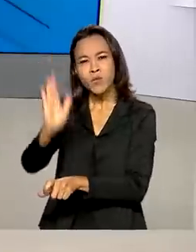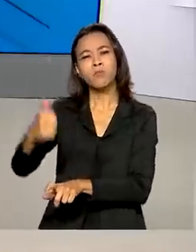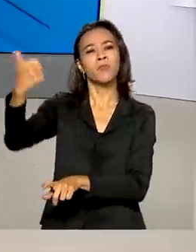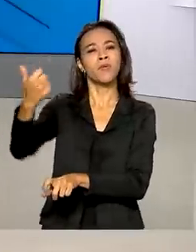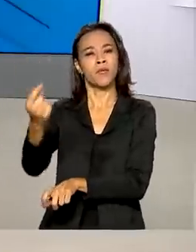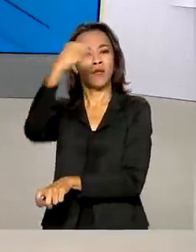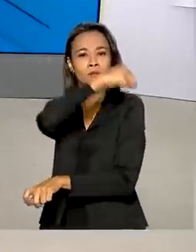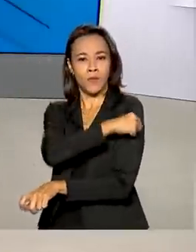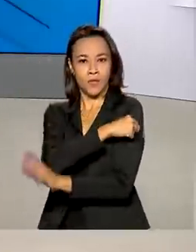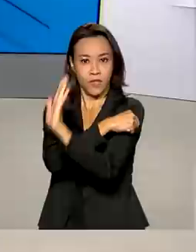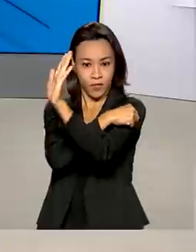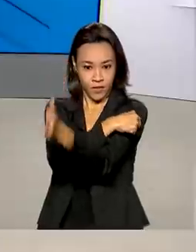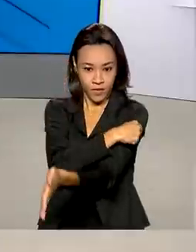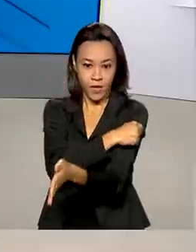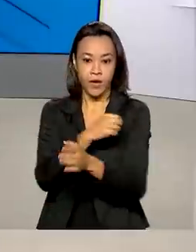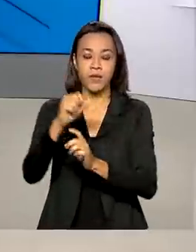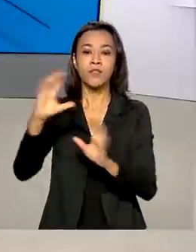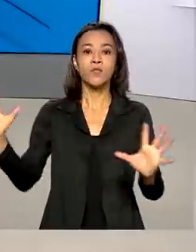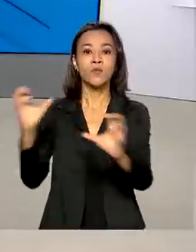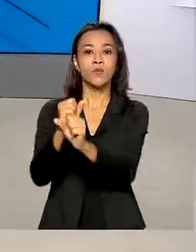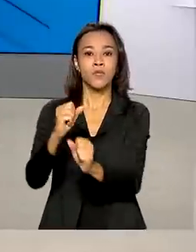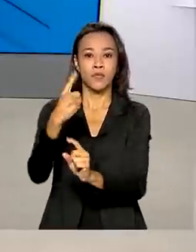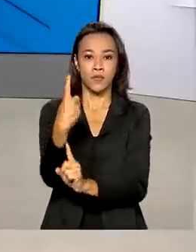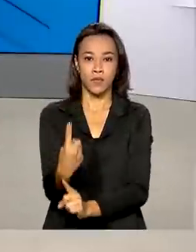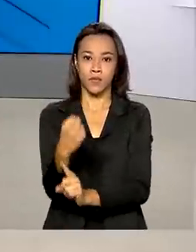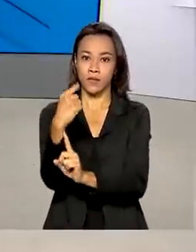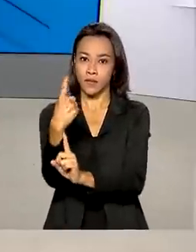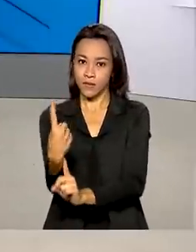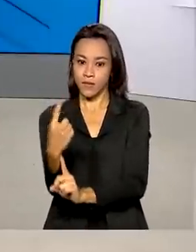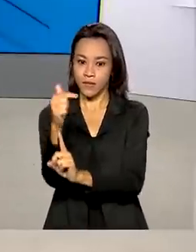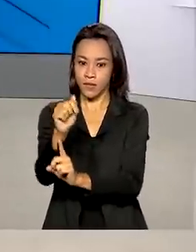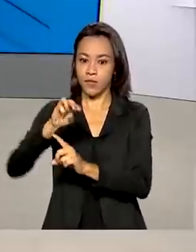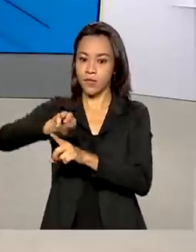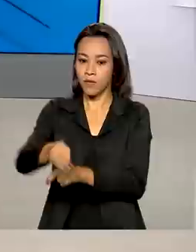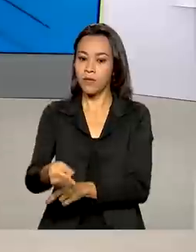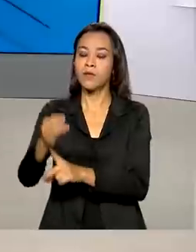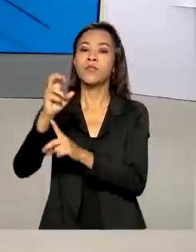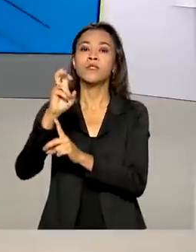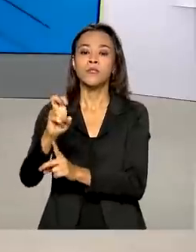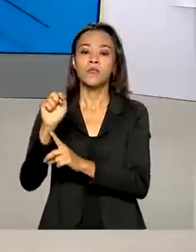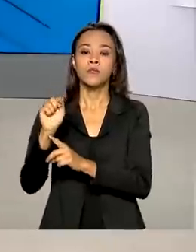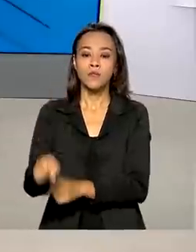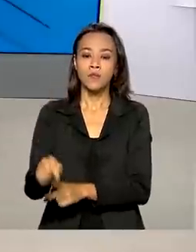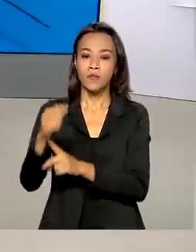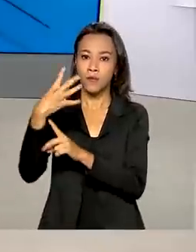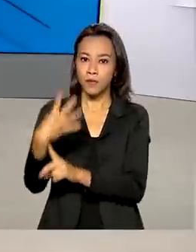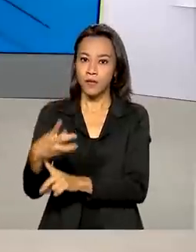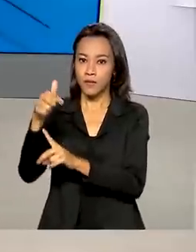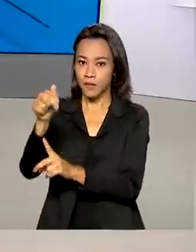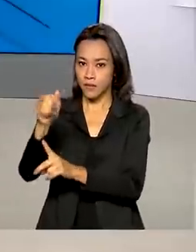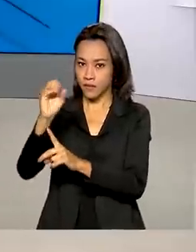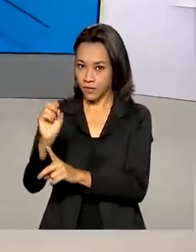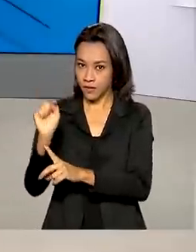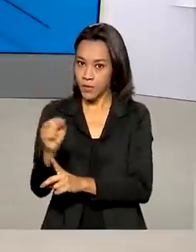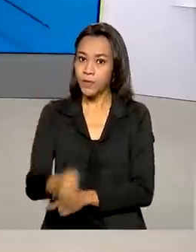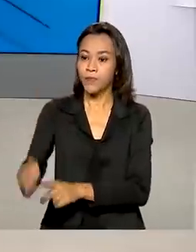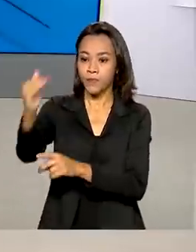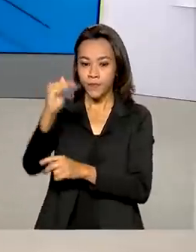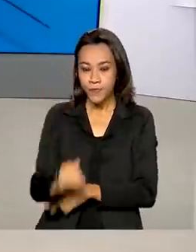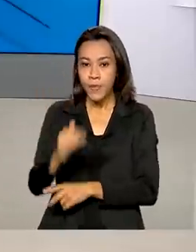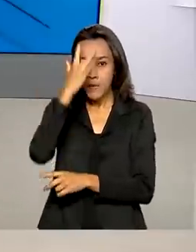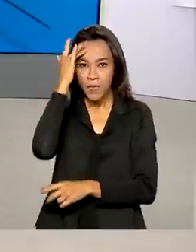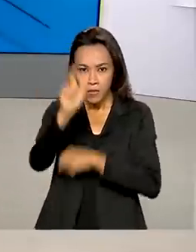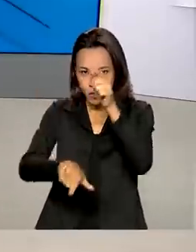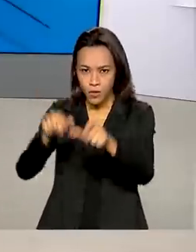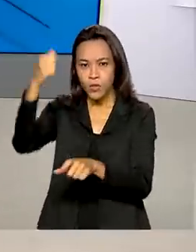a primeira dose da vacina somam 117 milhões, 5 mil, 470 mil. E o número de brasileiros